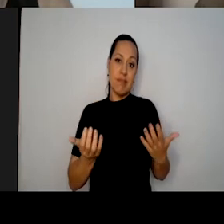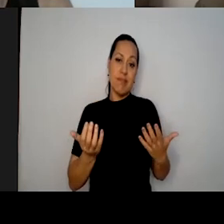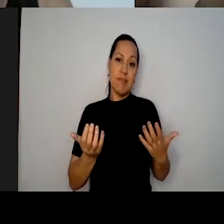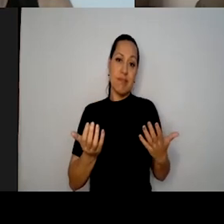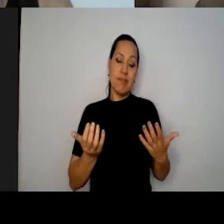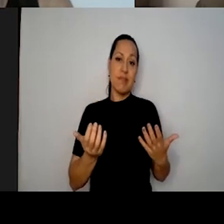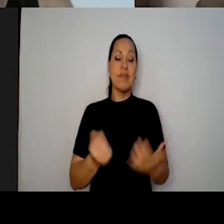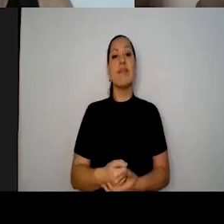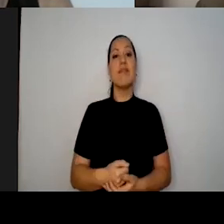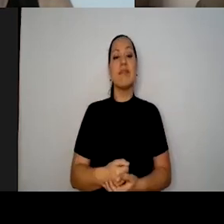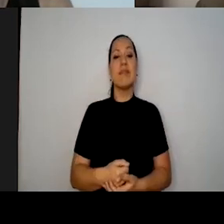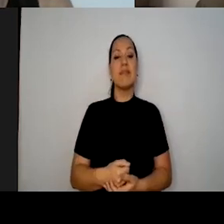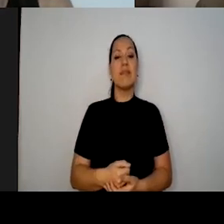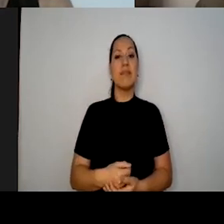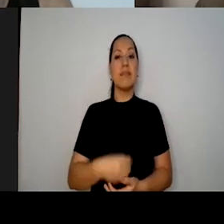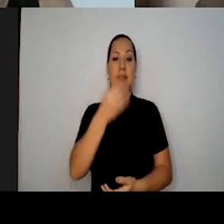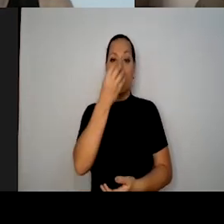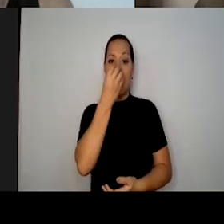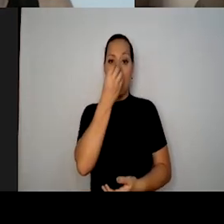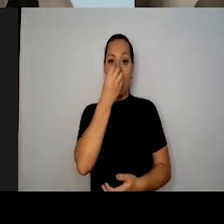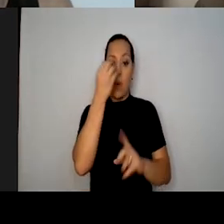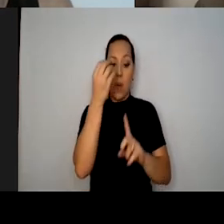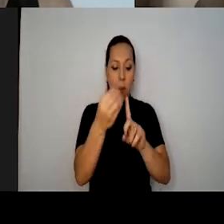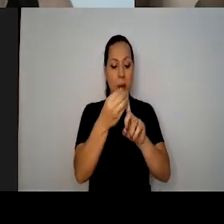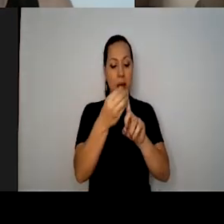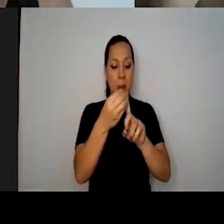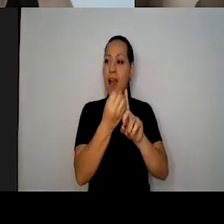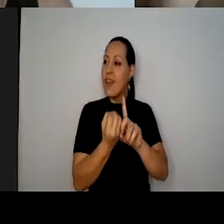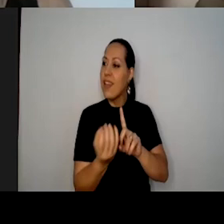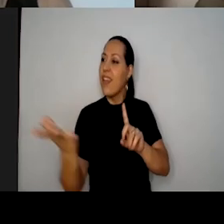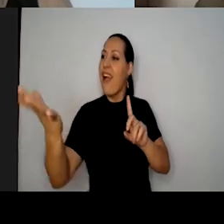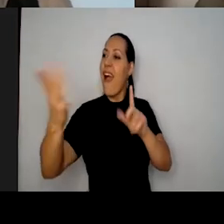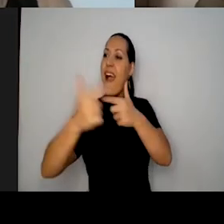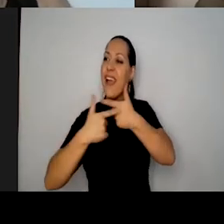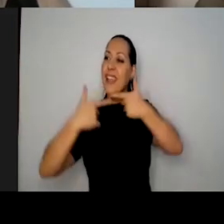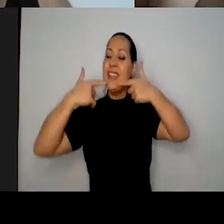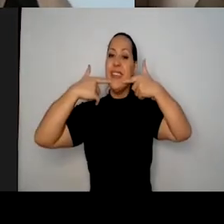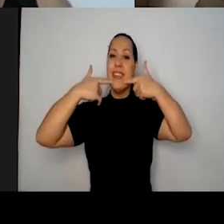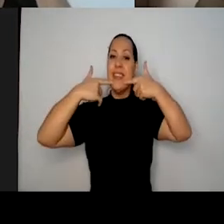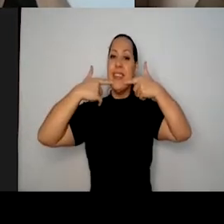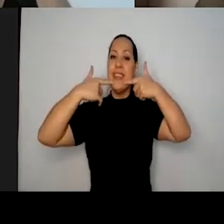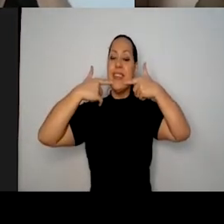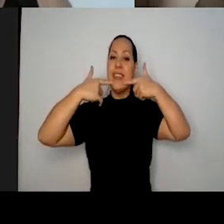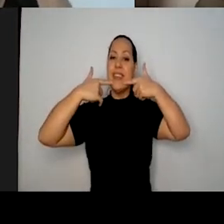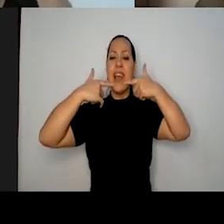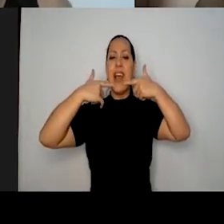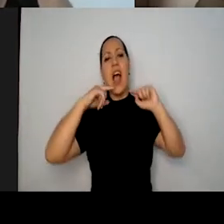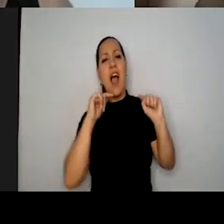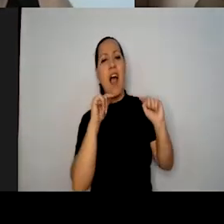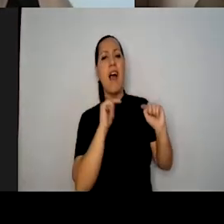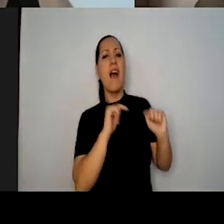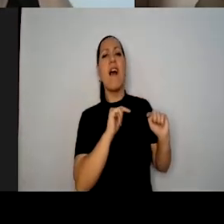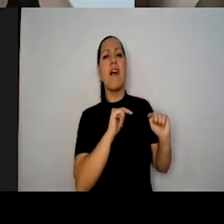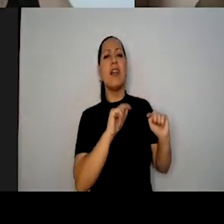essa figura que leva o riso é a figura que a comunidade